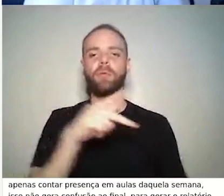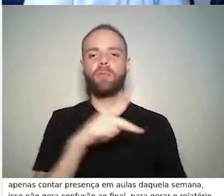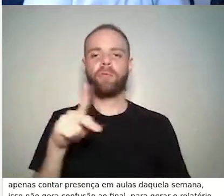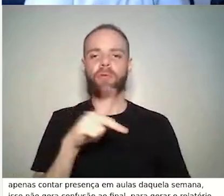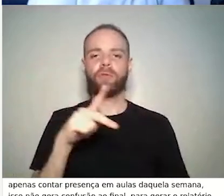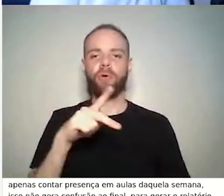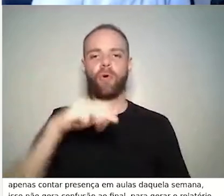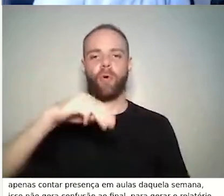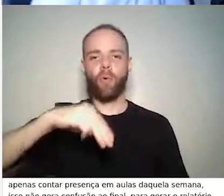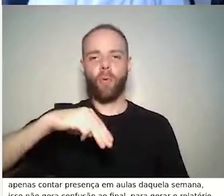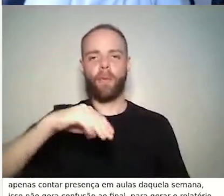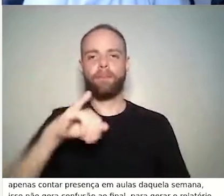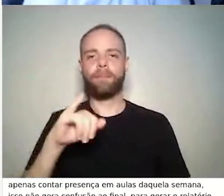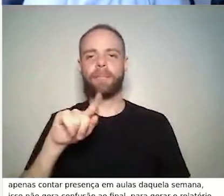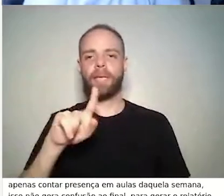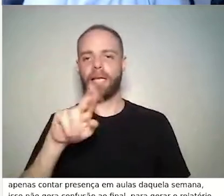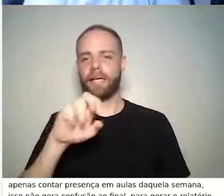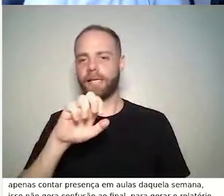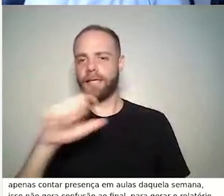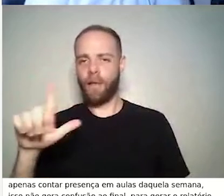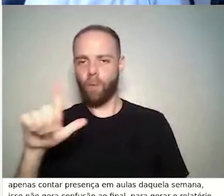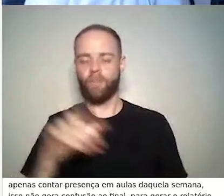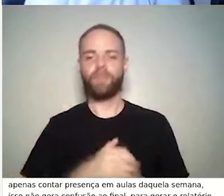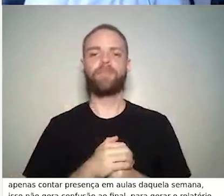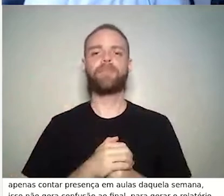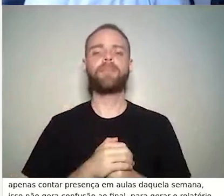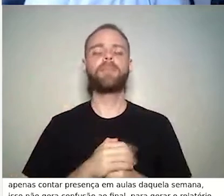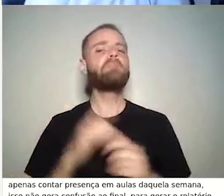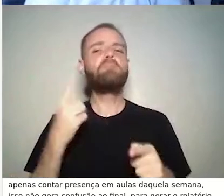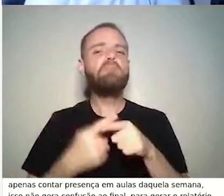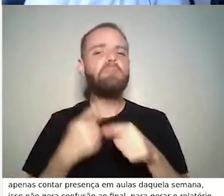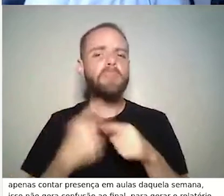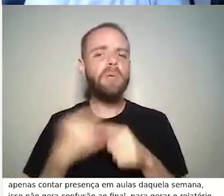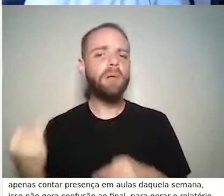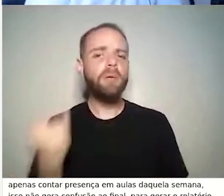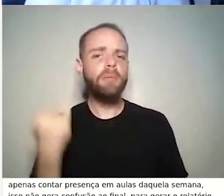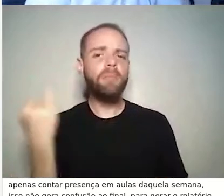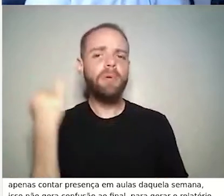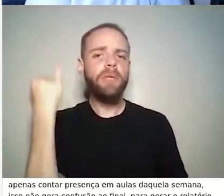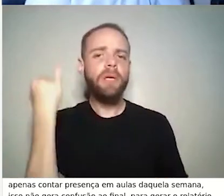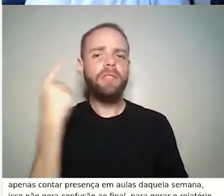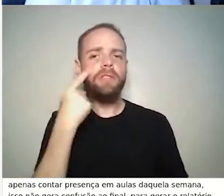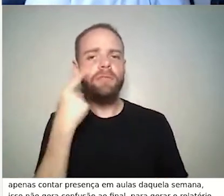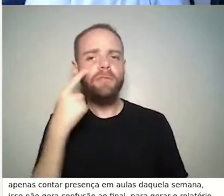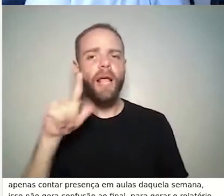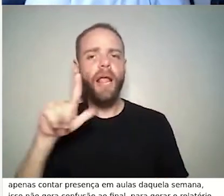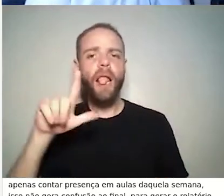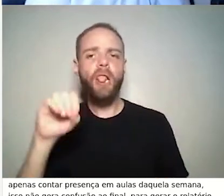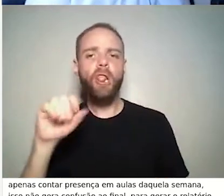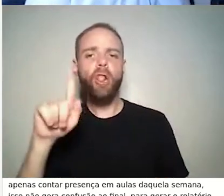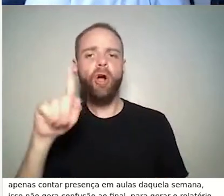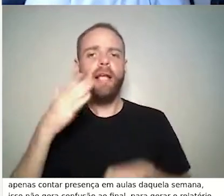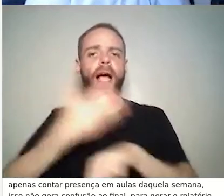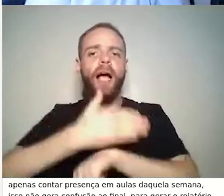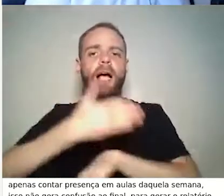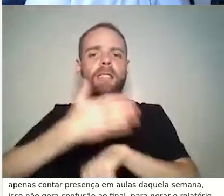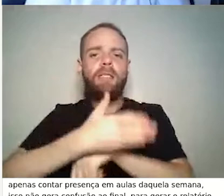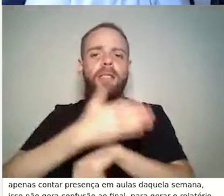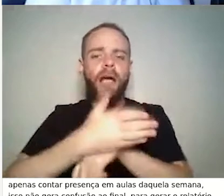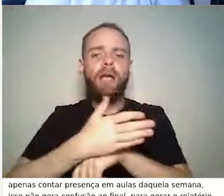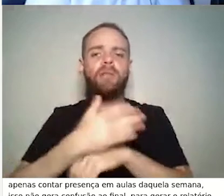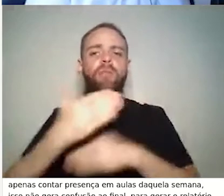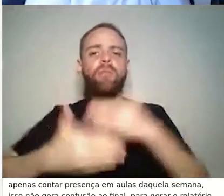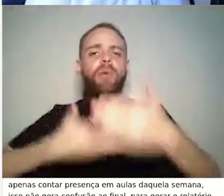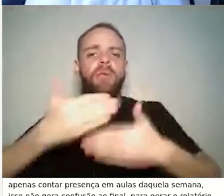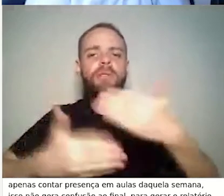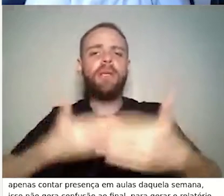desconhecimento, mas ele pergunta, por que é importante verificar os logs de acesso para o processo de ensino-aprendizagem?